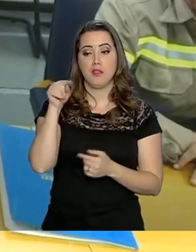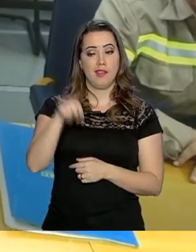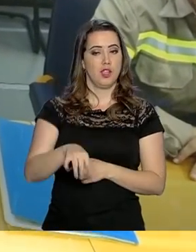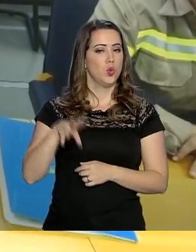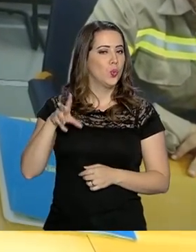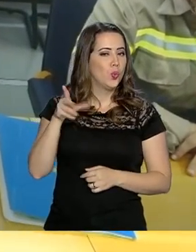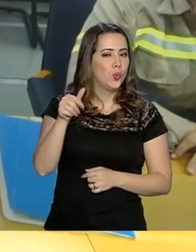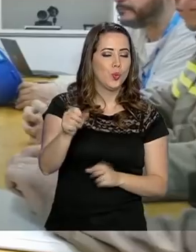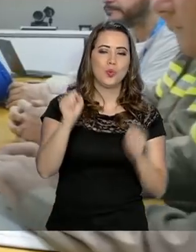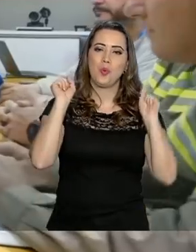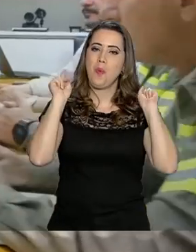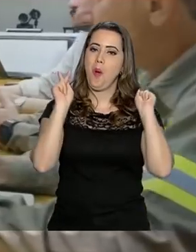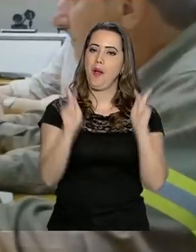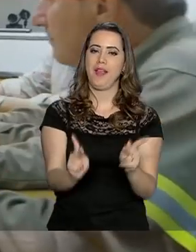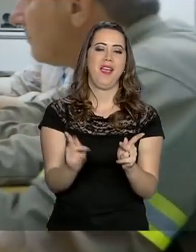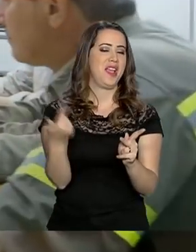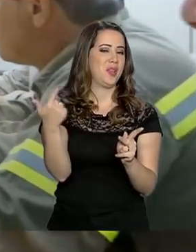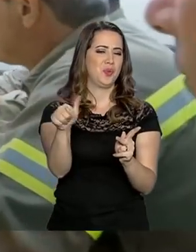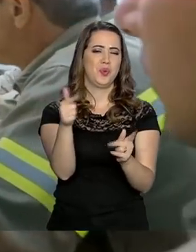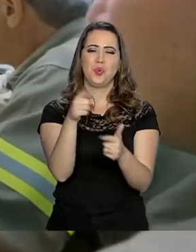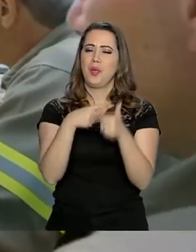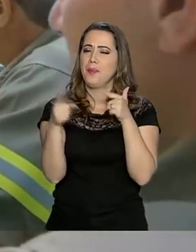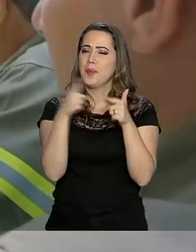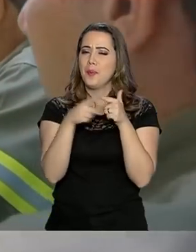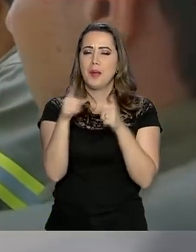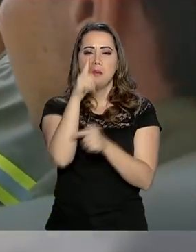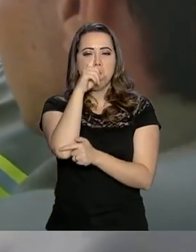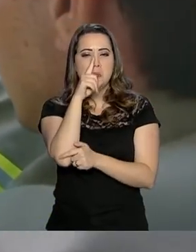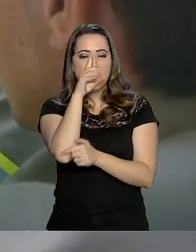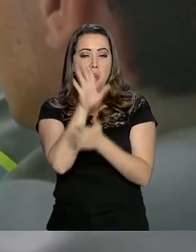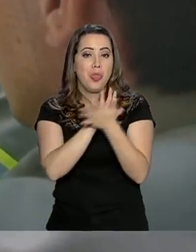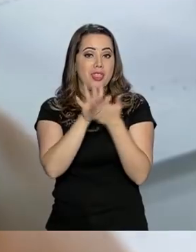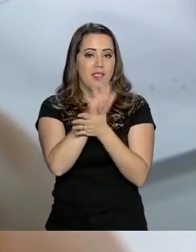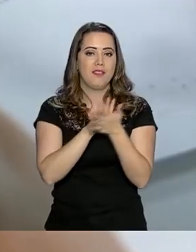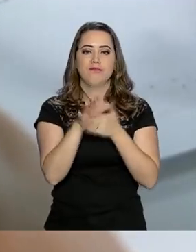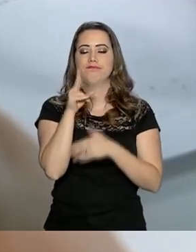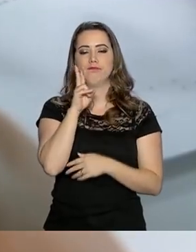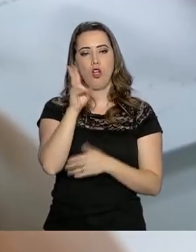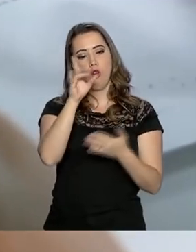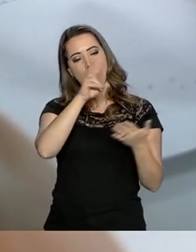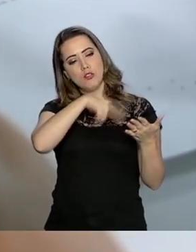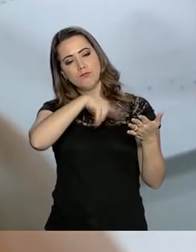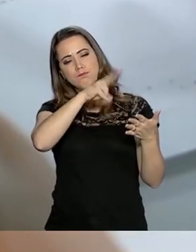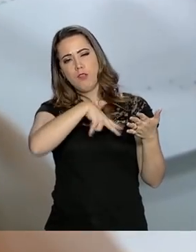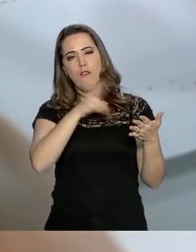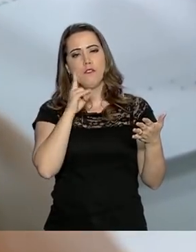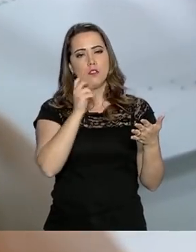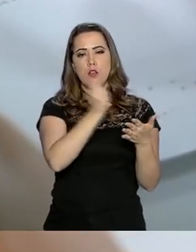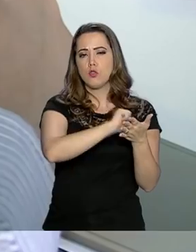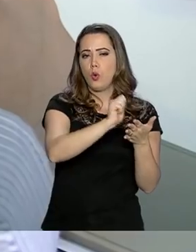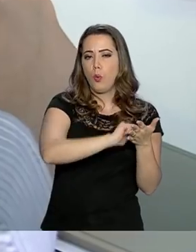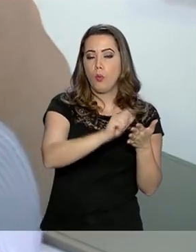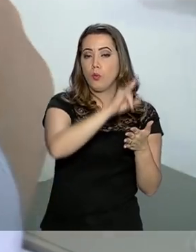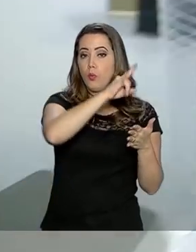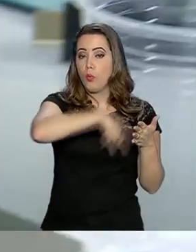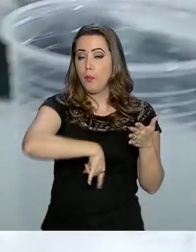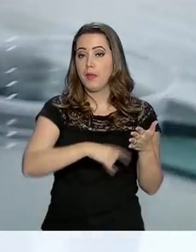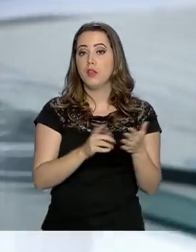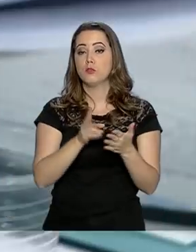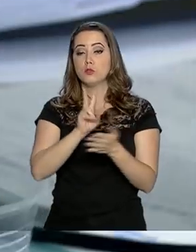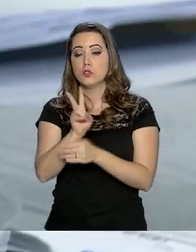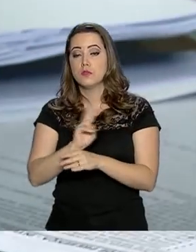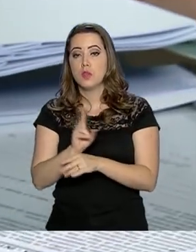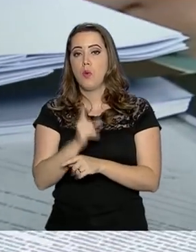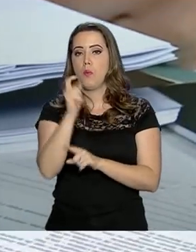aqui, está tudo bem. Não há nenhum risco de rompimento. Agora, eles vão elaborar um relatório de fiscalização. Dentro de um mês,